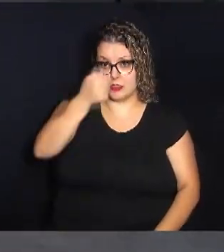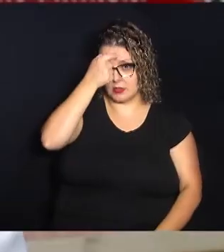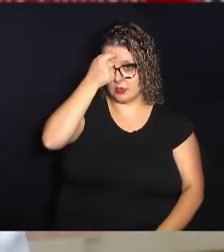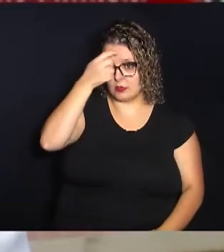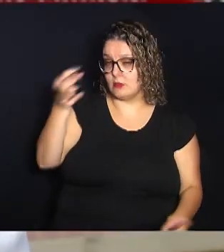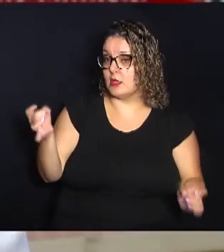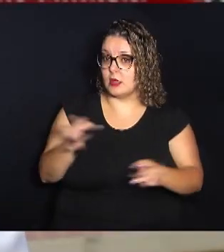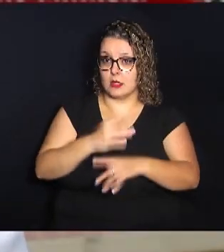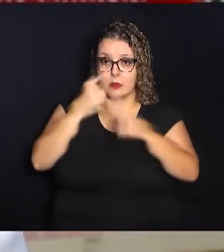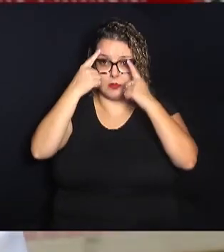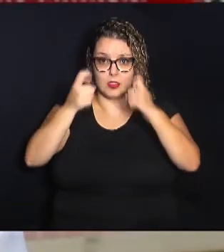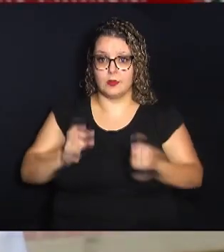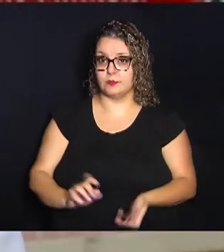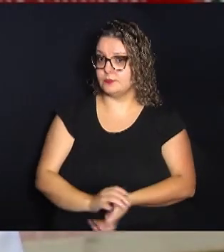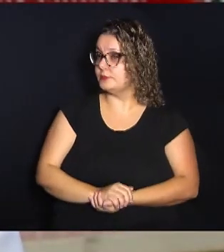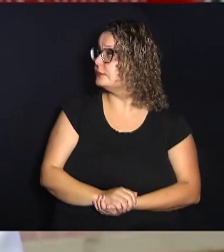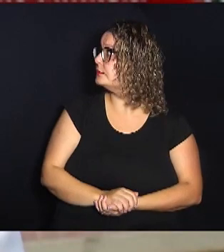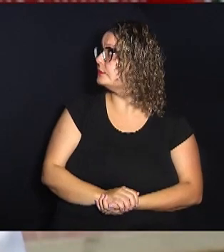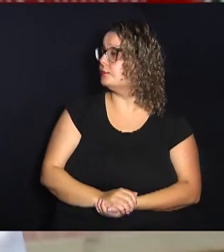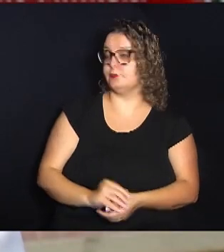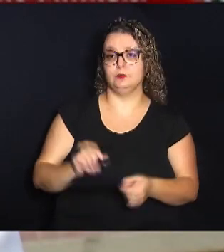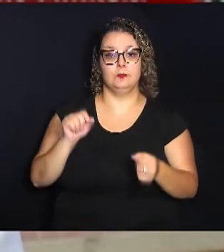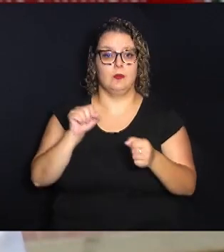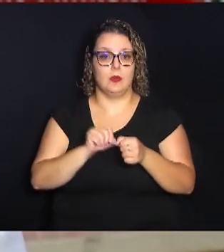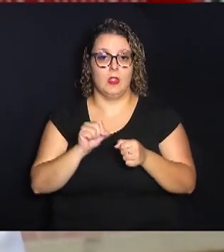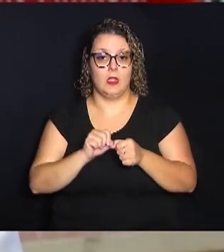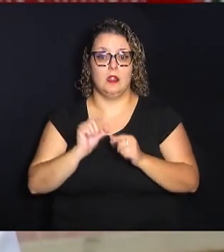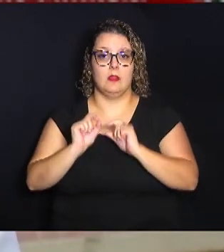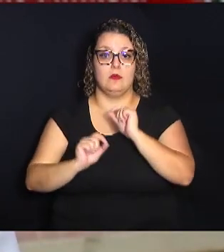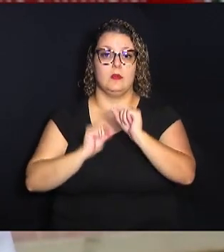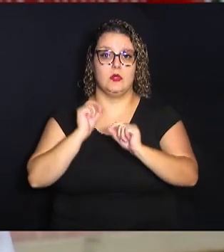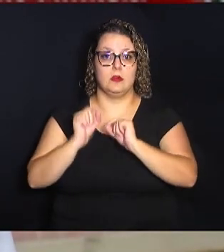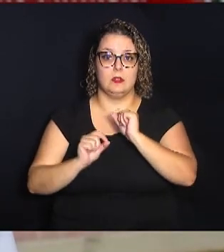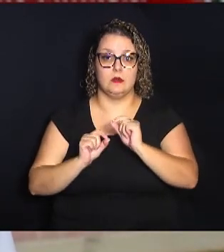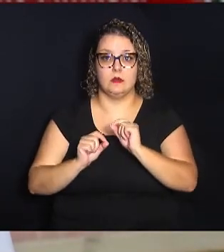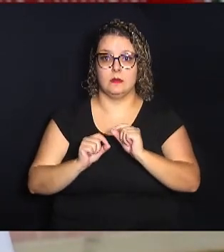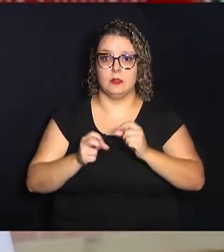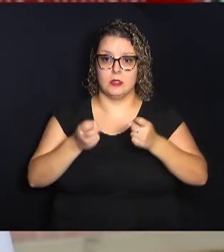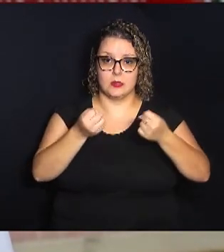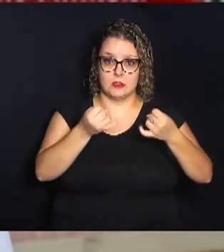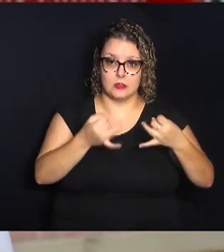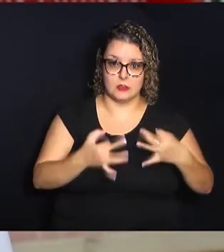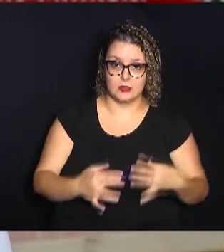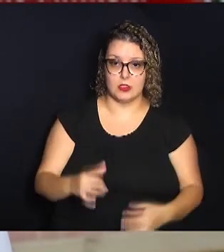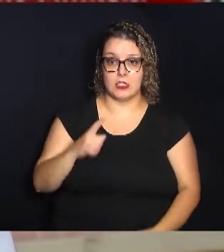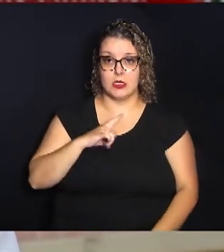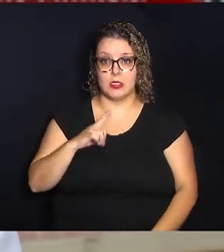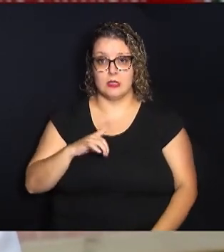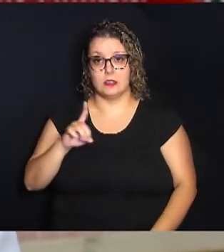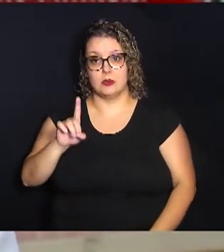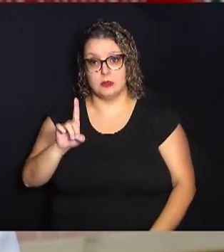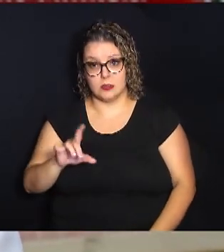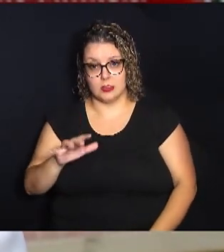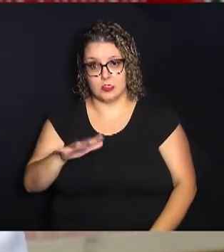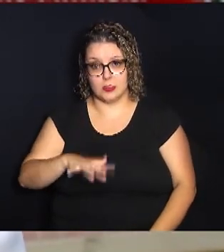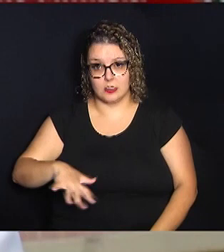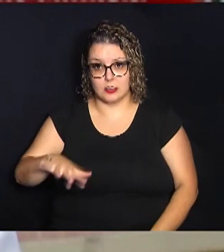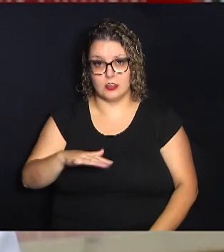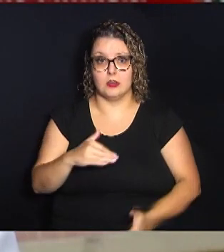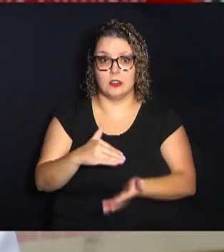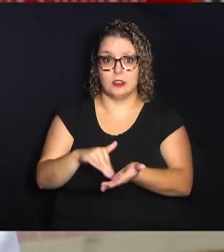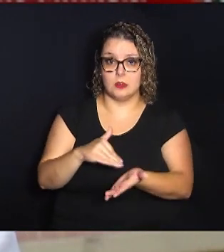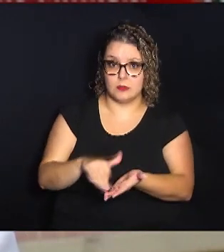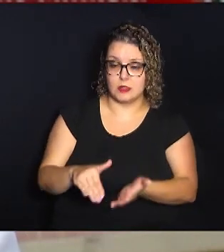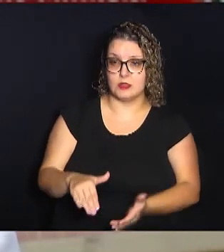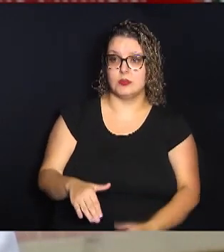violência. Ele é feito, assim, através das orientações que nós temos da Diretoria de Ensino Campinas-Leste, que